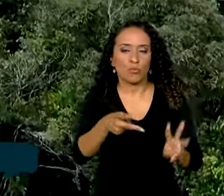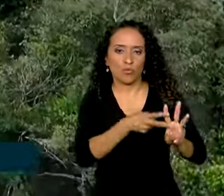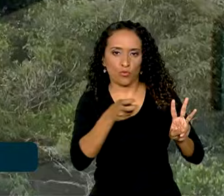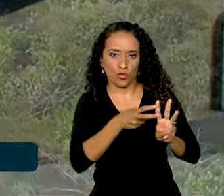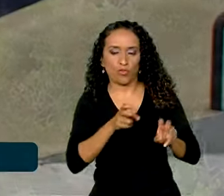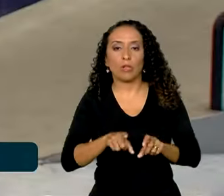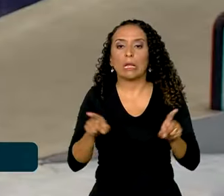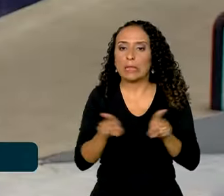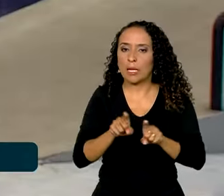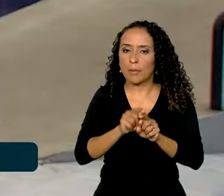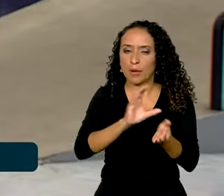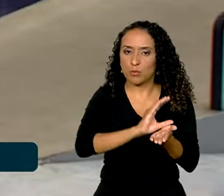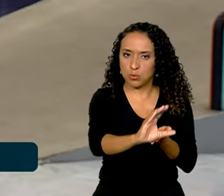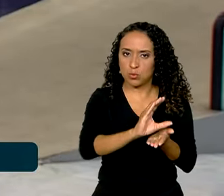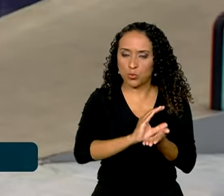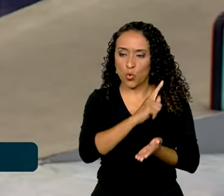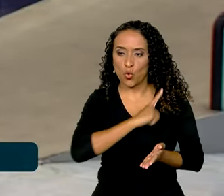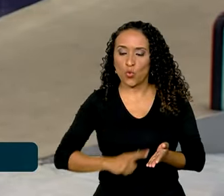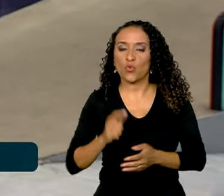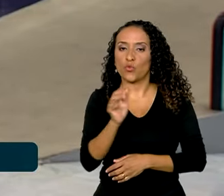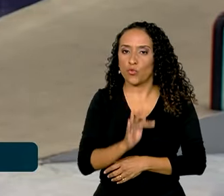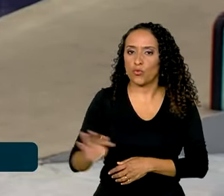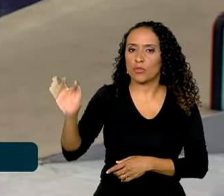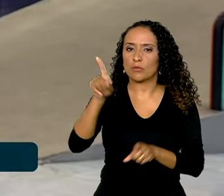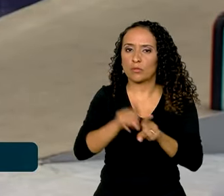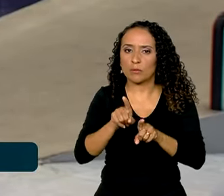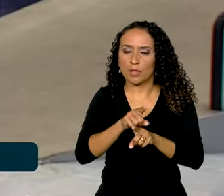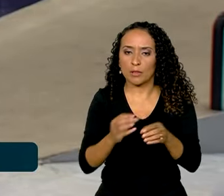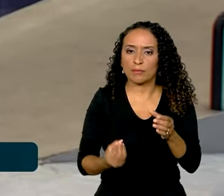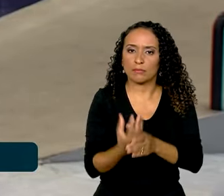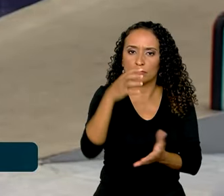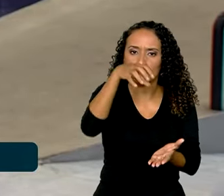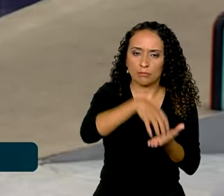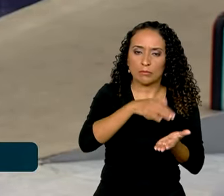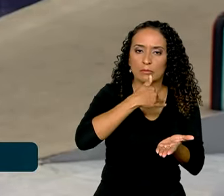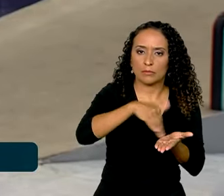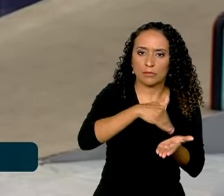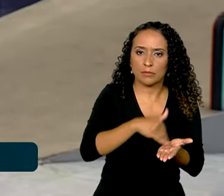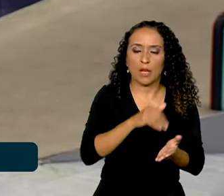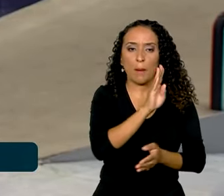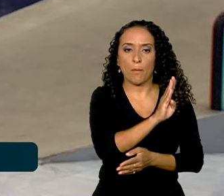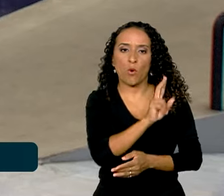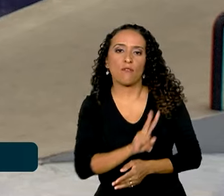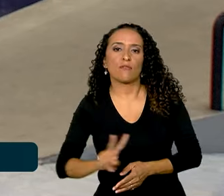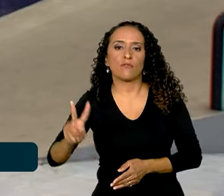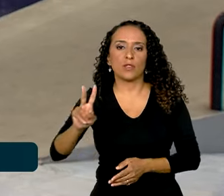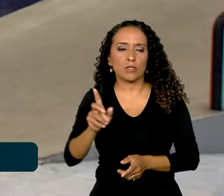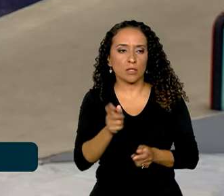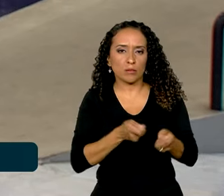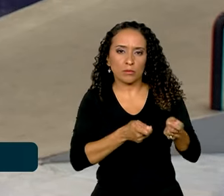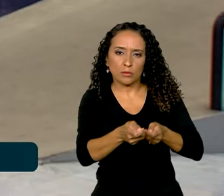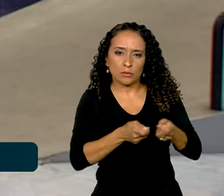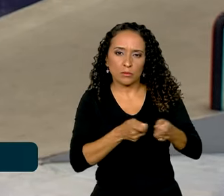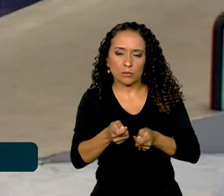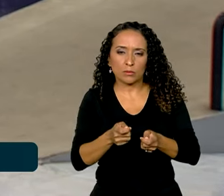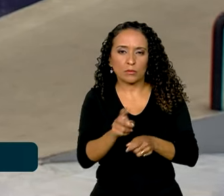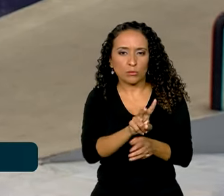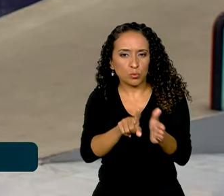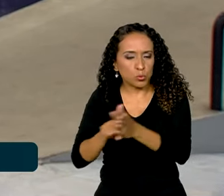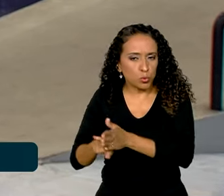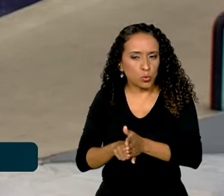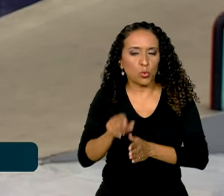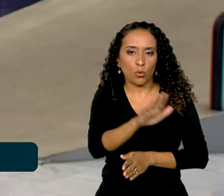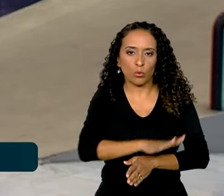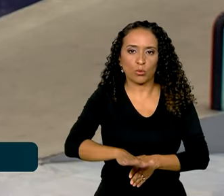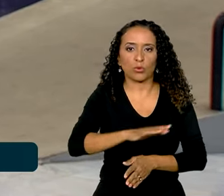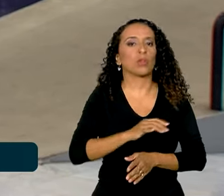Além desses recursos, o governo federal instalou um escritório em Boa Vista para coordenar ações na terra indígena, conhecido